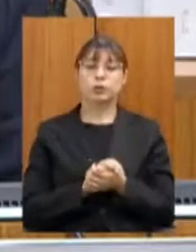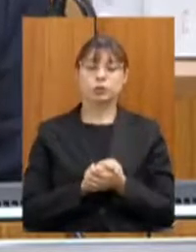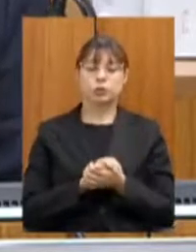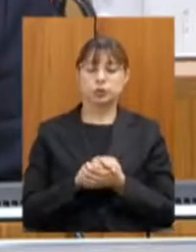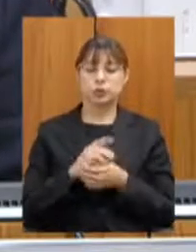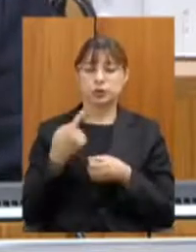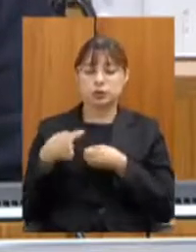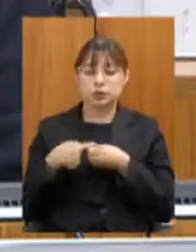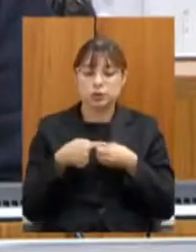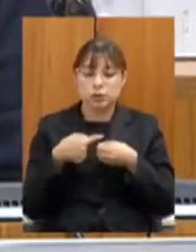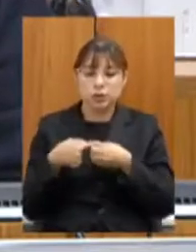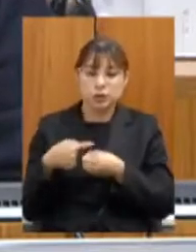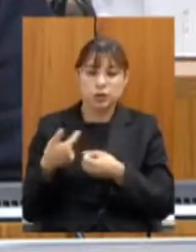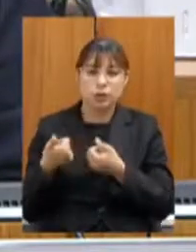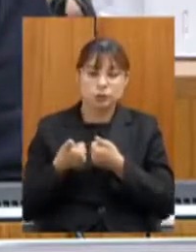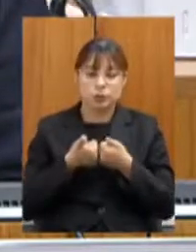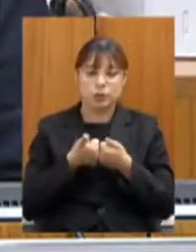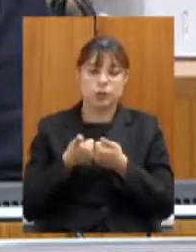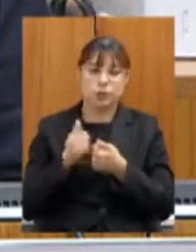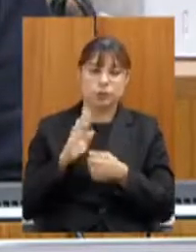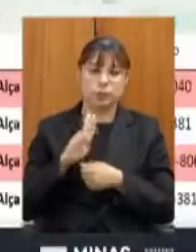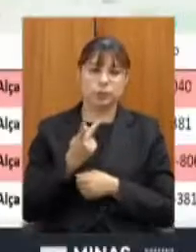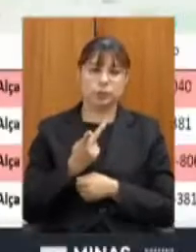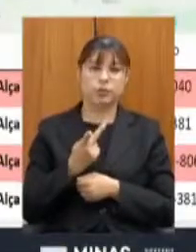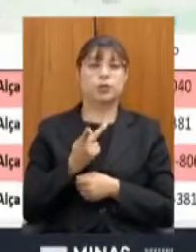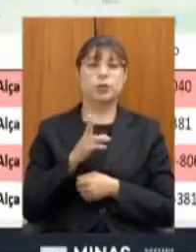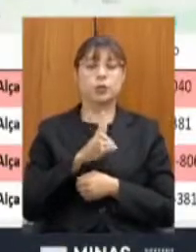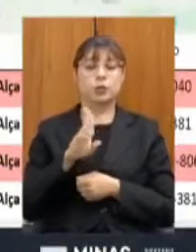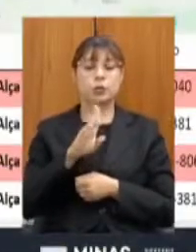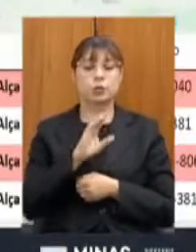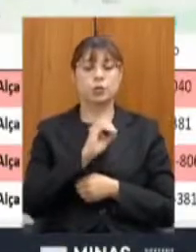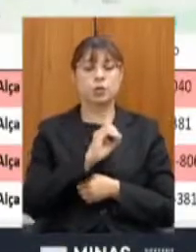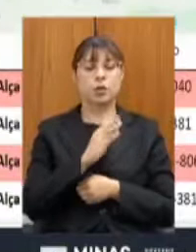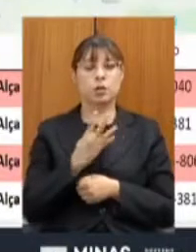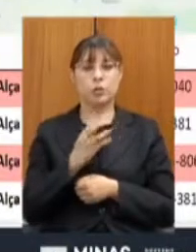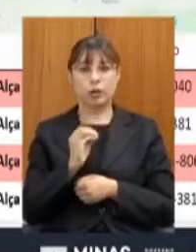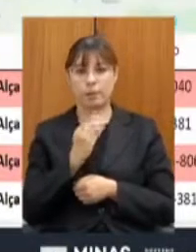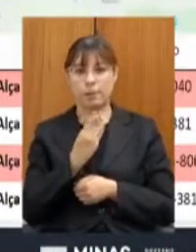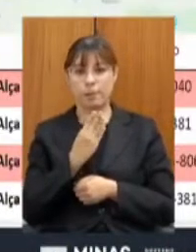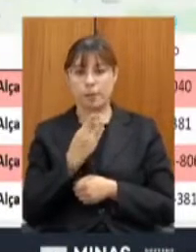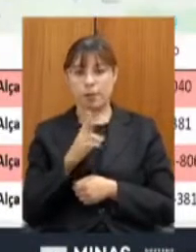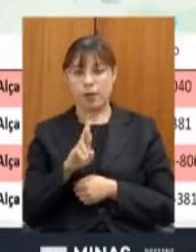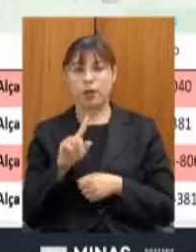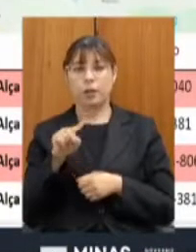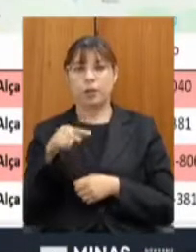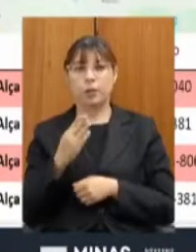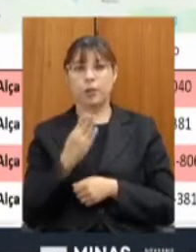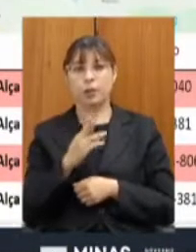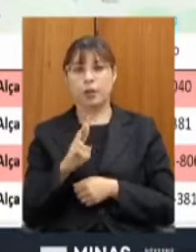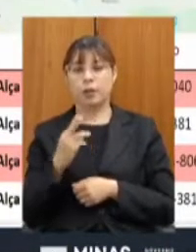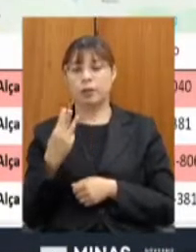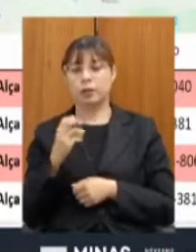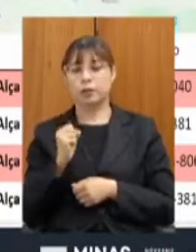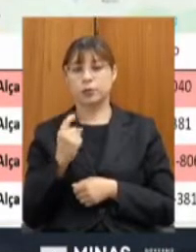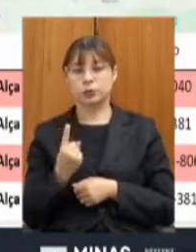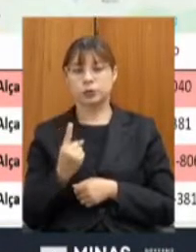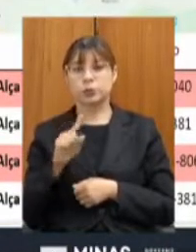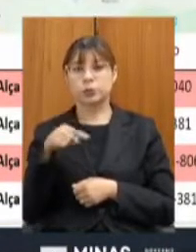metropolitana, passando pela 040, 381, depois a 040 novamente,